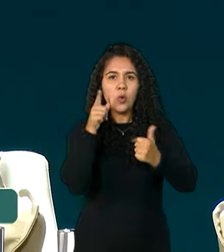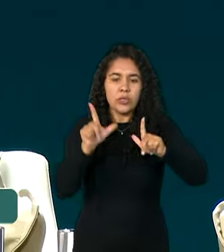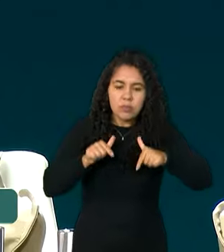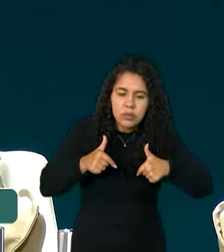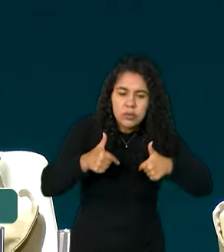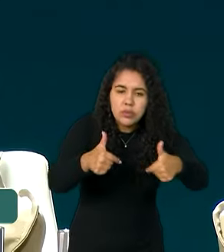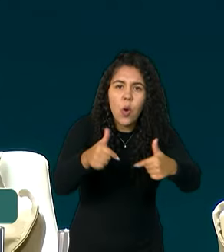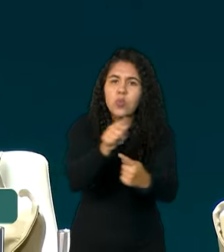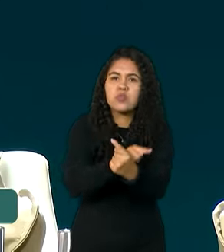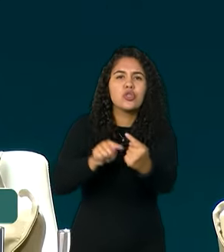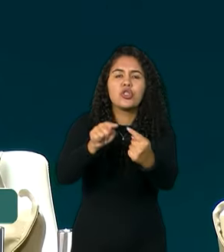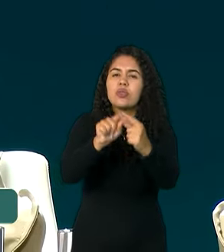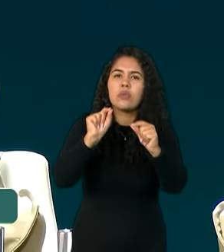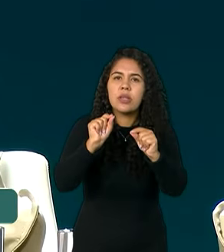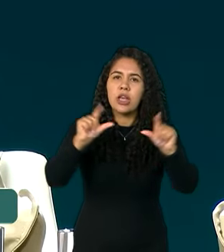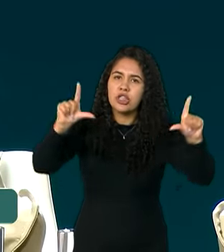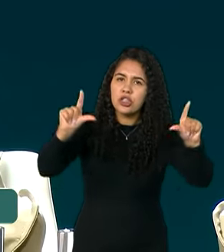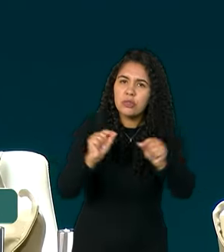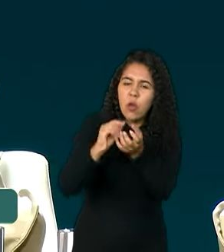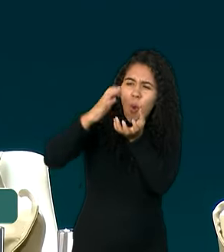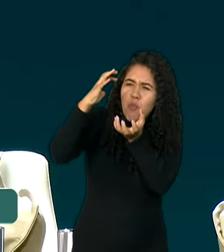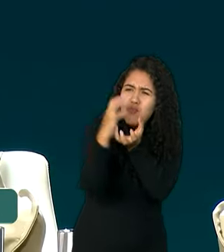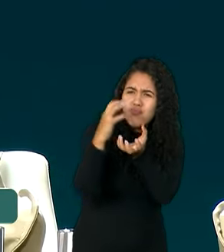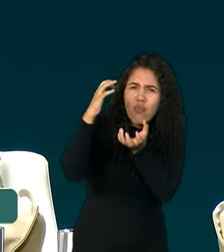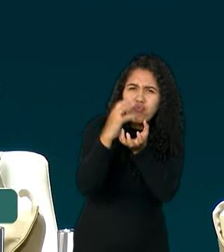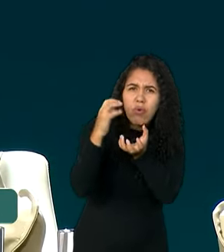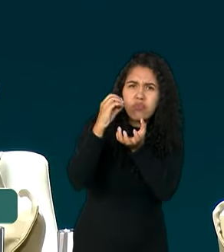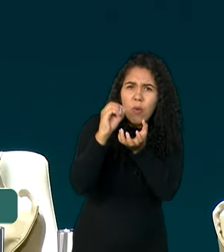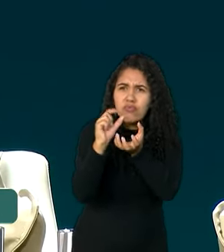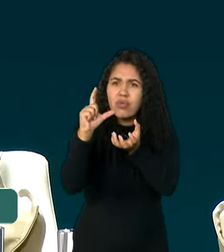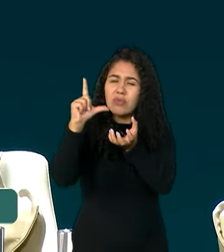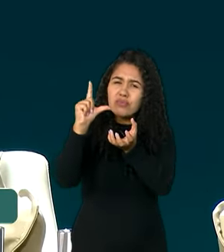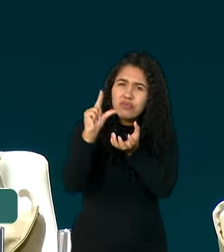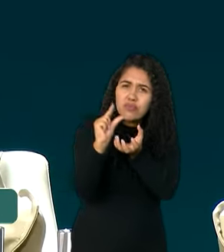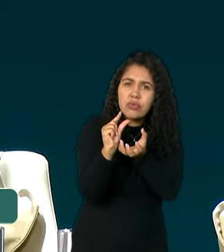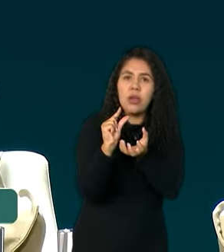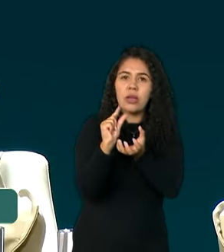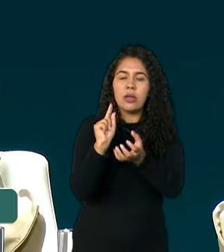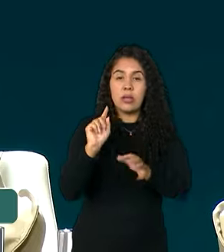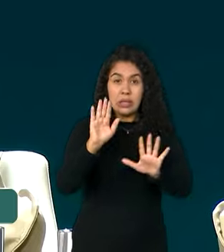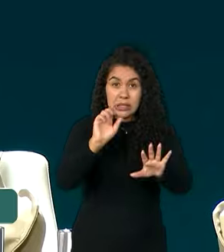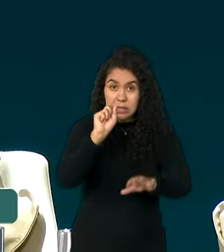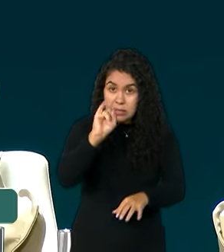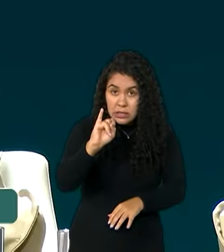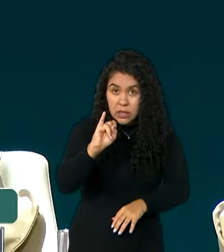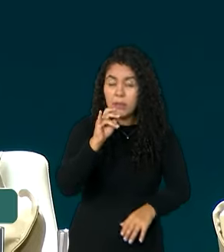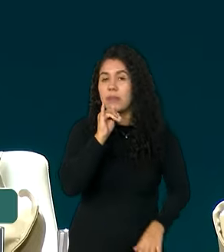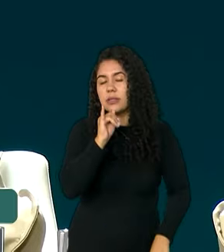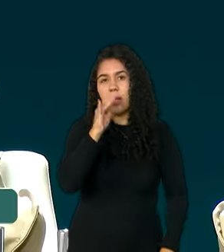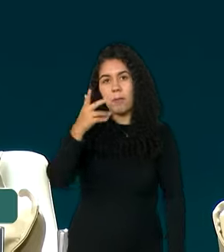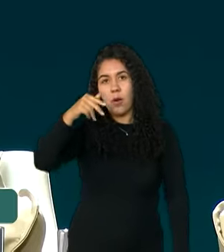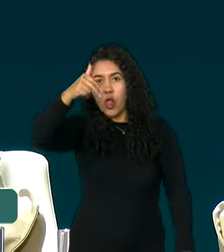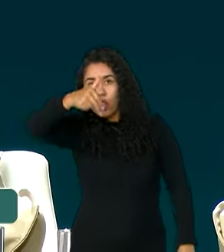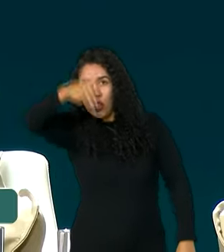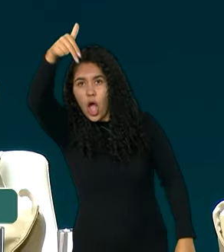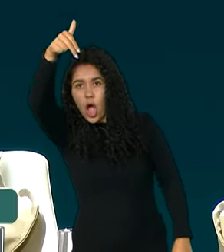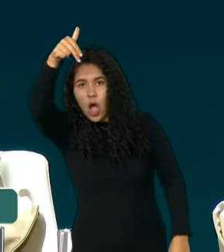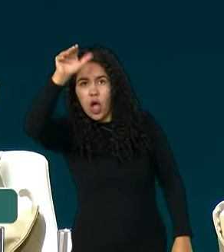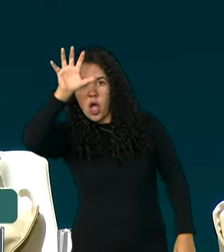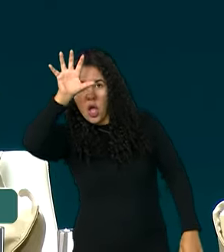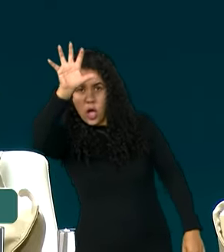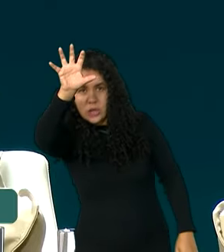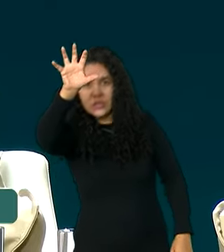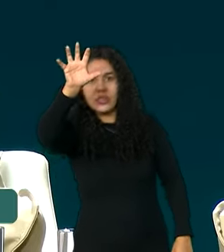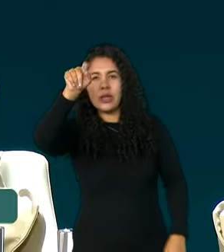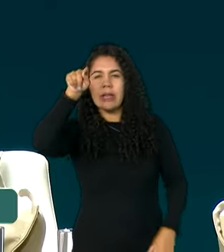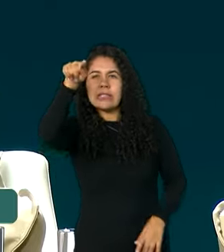estufa e o aquecimento do planeta. E nós sofreremos mais. Quem está no norte, no clima